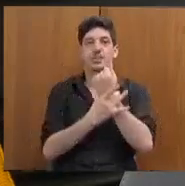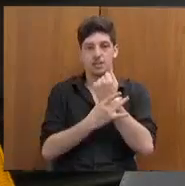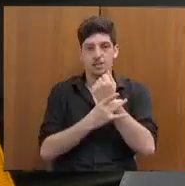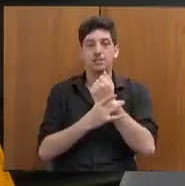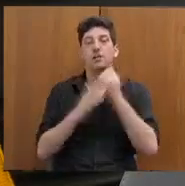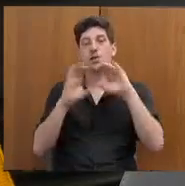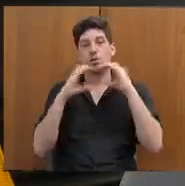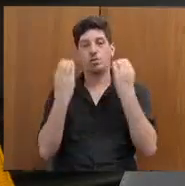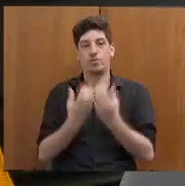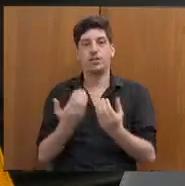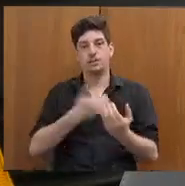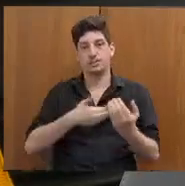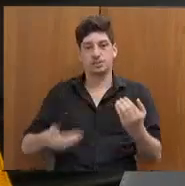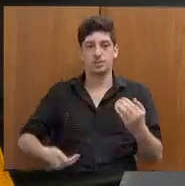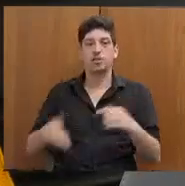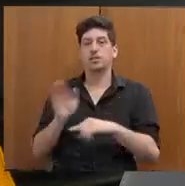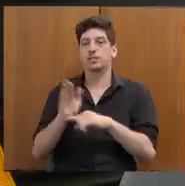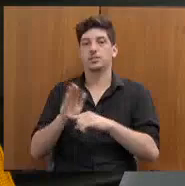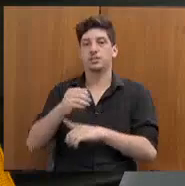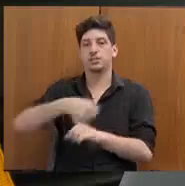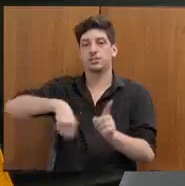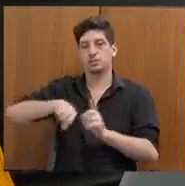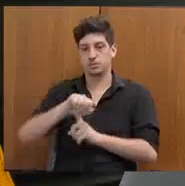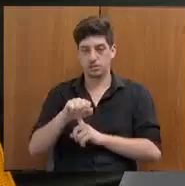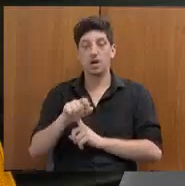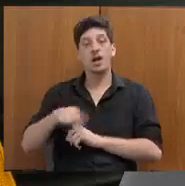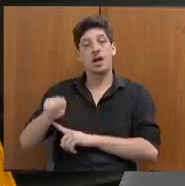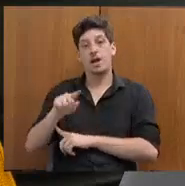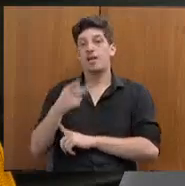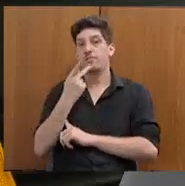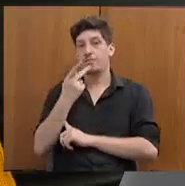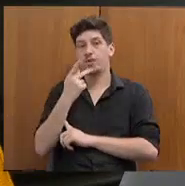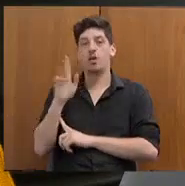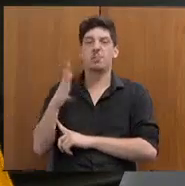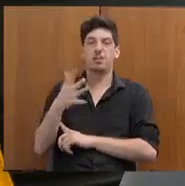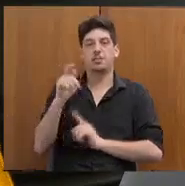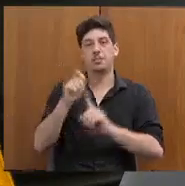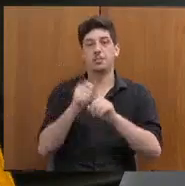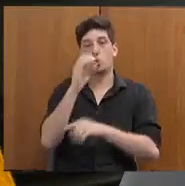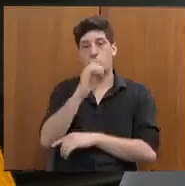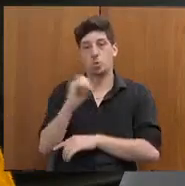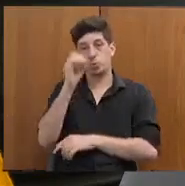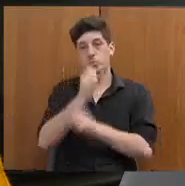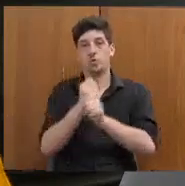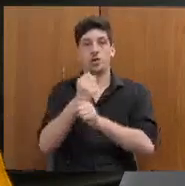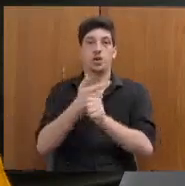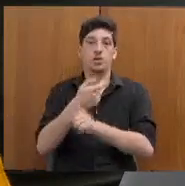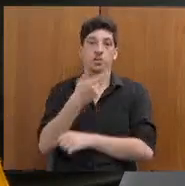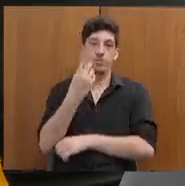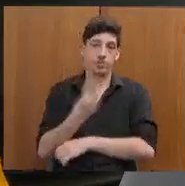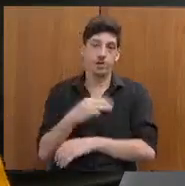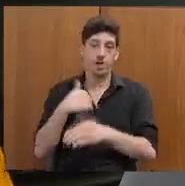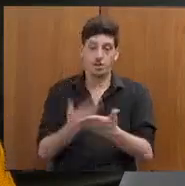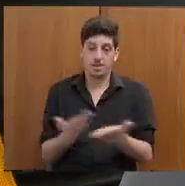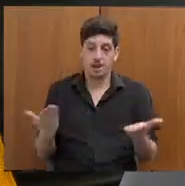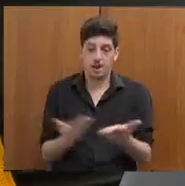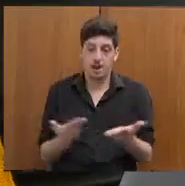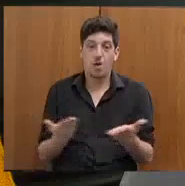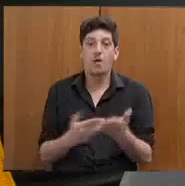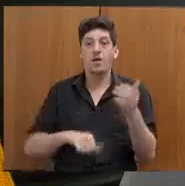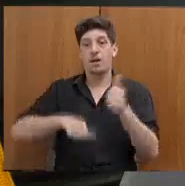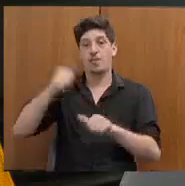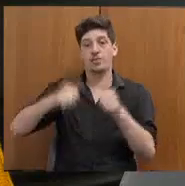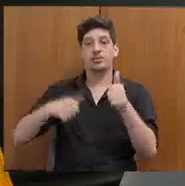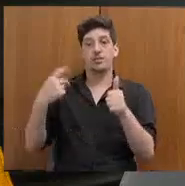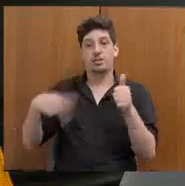Conferência Estadual de Assistência Social, que, segundo eles, prevista para outubro de 2023, e que, até o momento, na avaliação